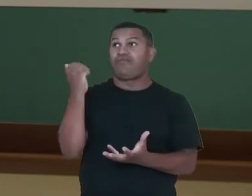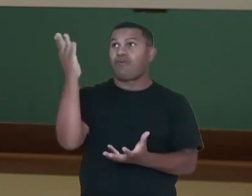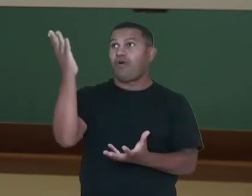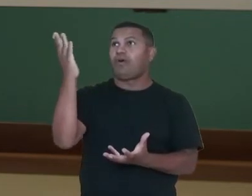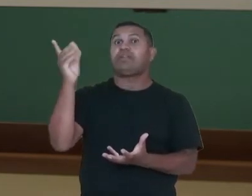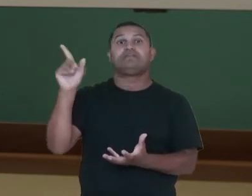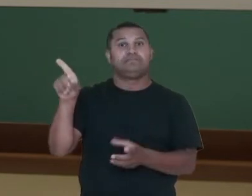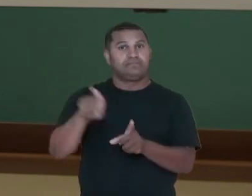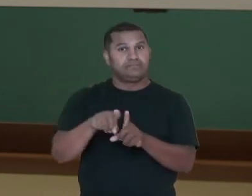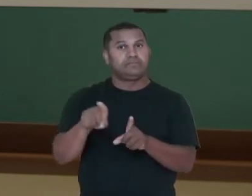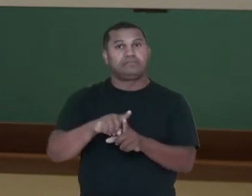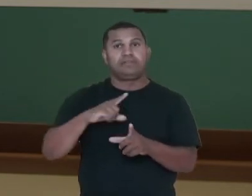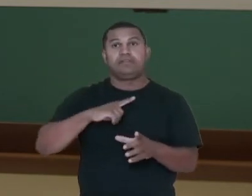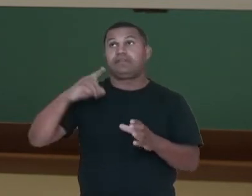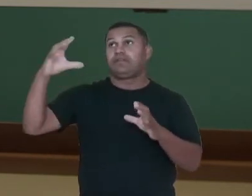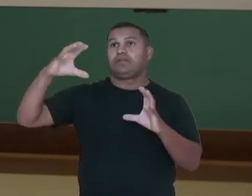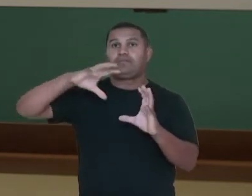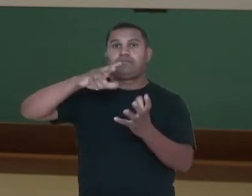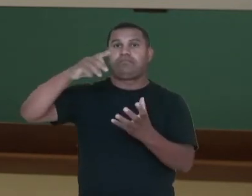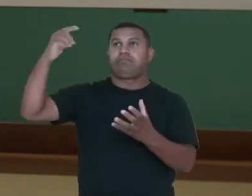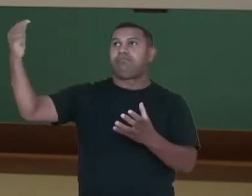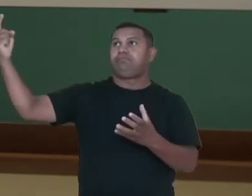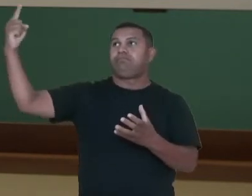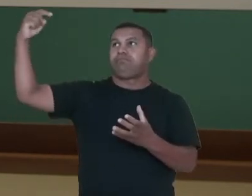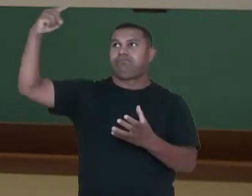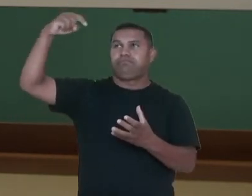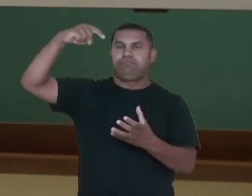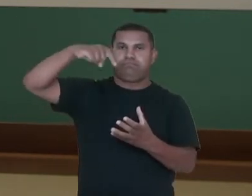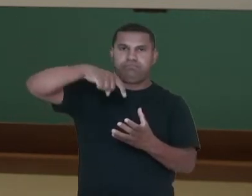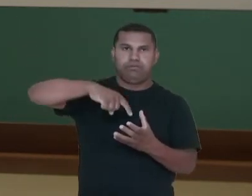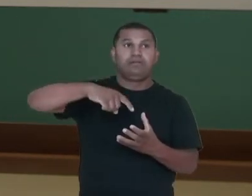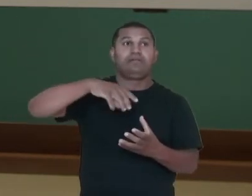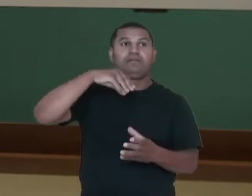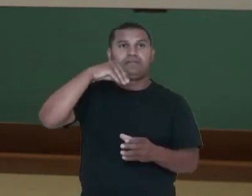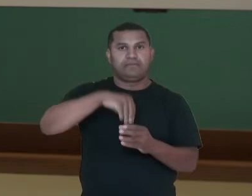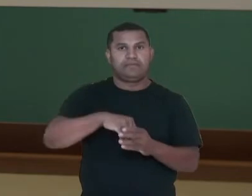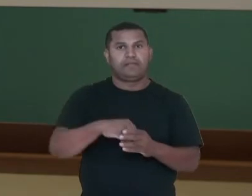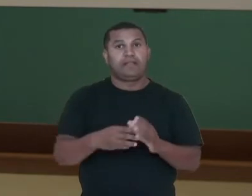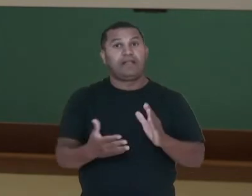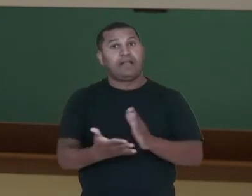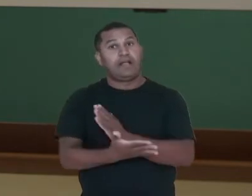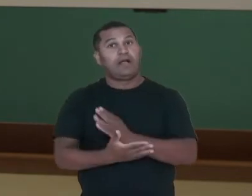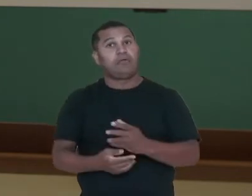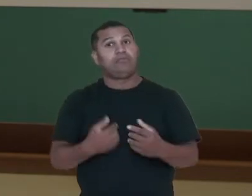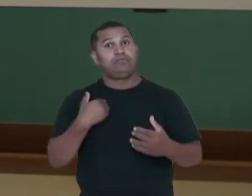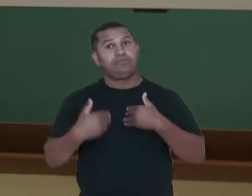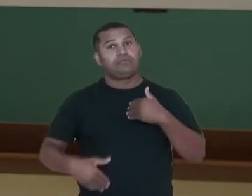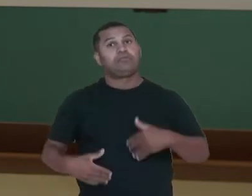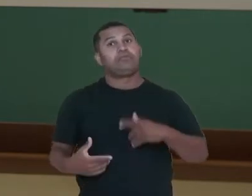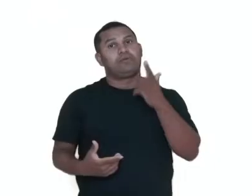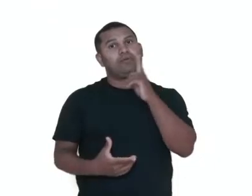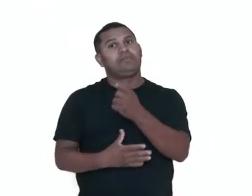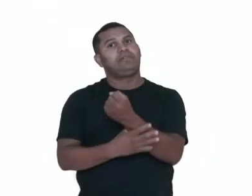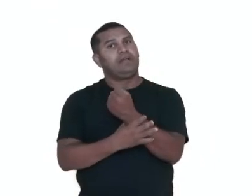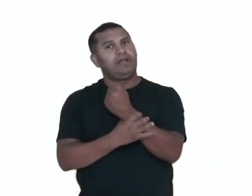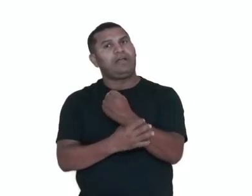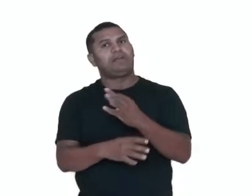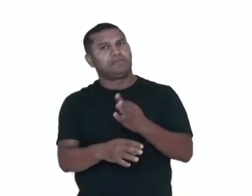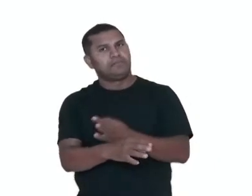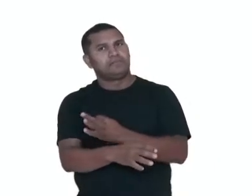mutações, o nosso corpo consegue ainda controlar. Elas têm os mecanismos de reparo, né? E elas podem, as radiações, elas são